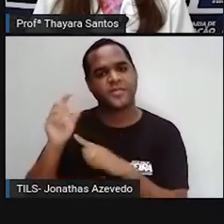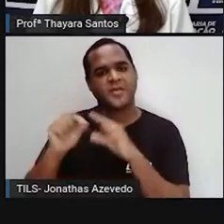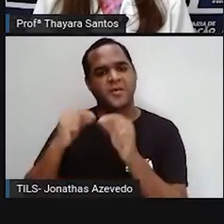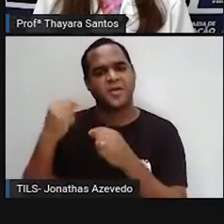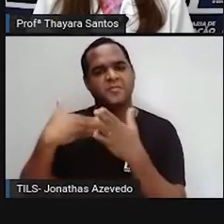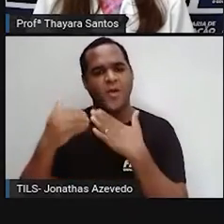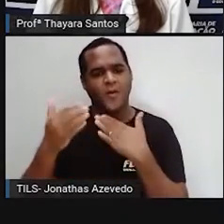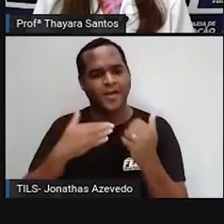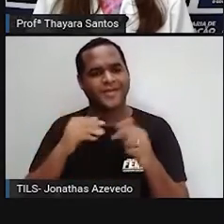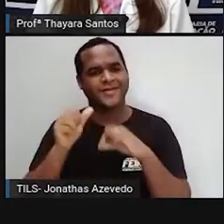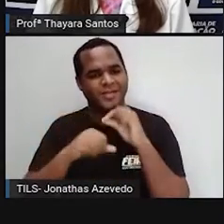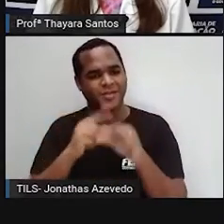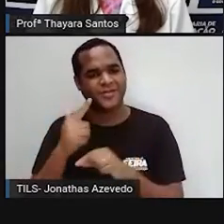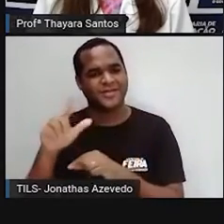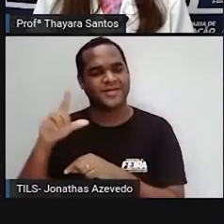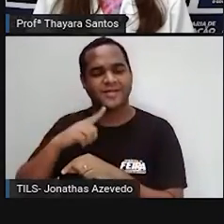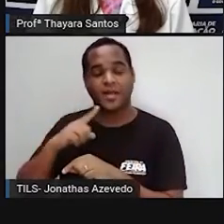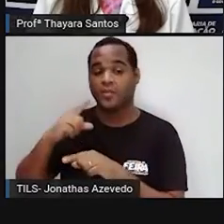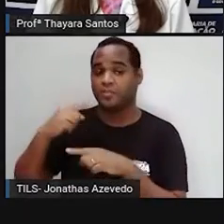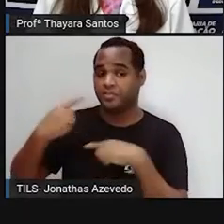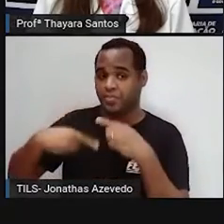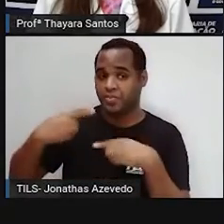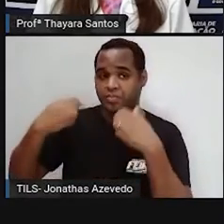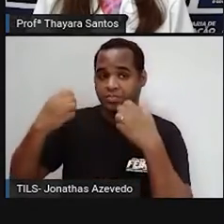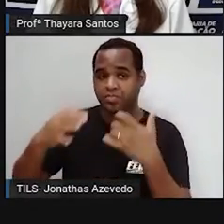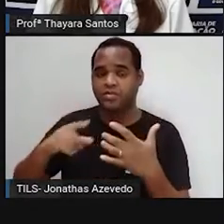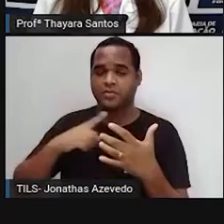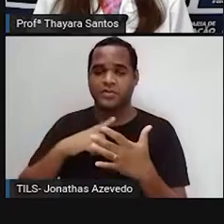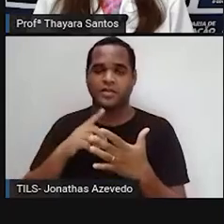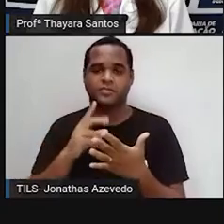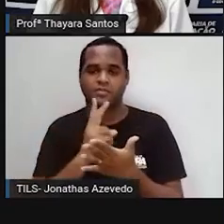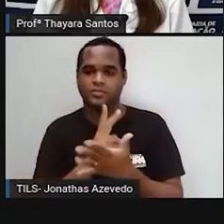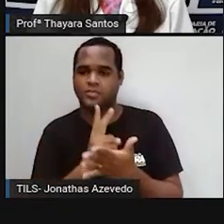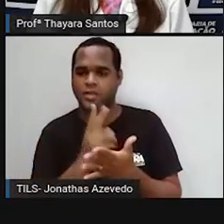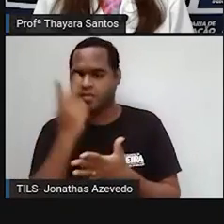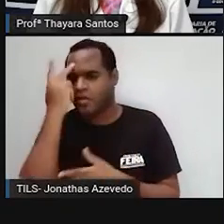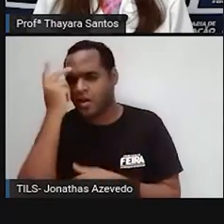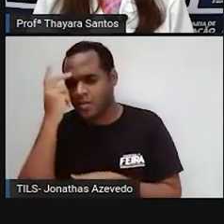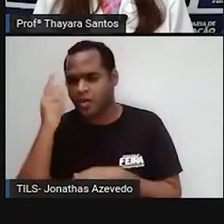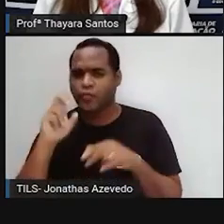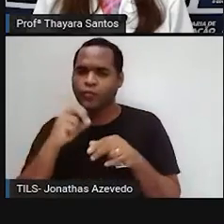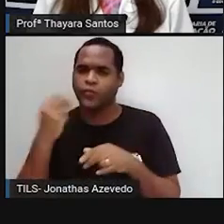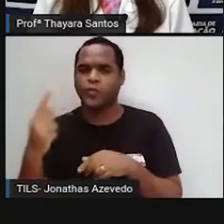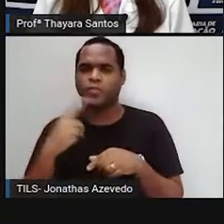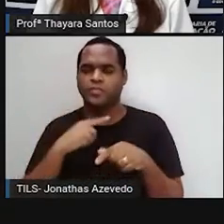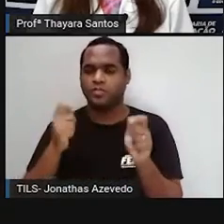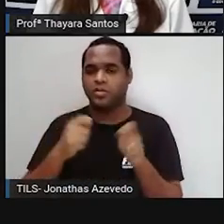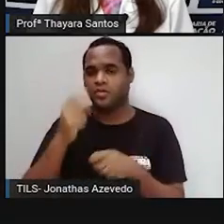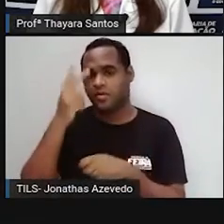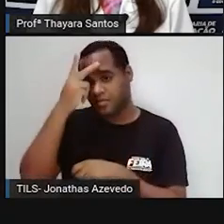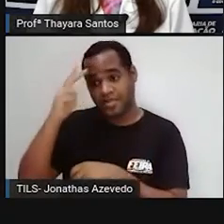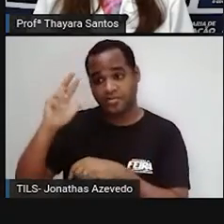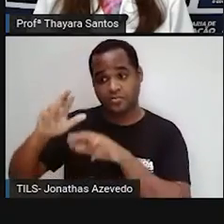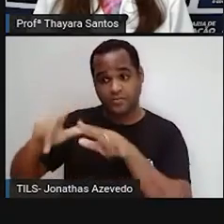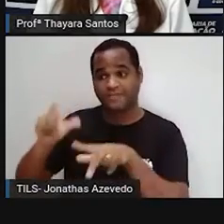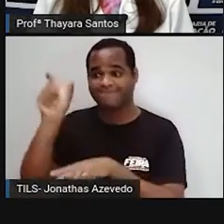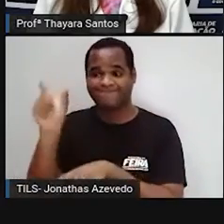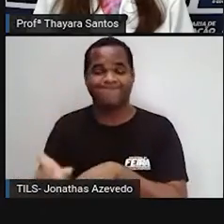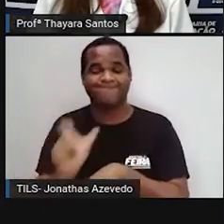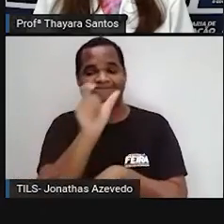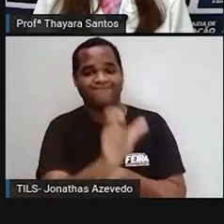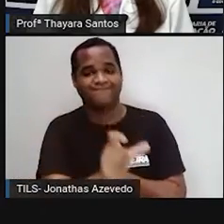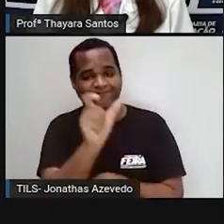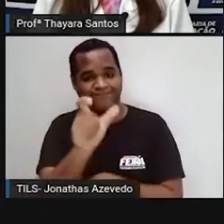mudança no clima ao longo do tempo, seja devido a uma variabilidade natural ou por conta das ações antrópicas, que são as